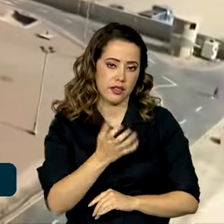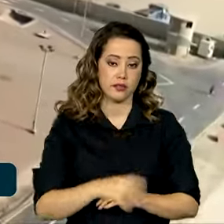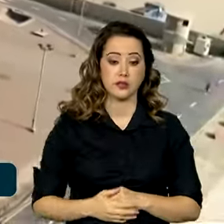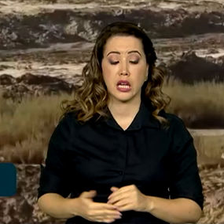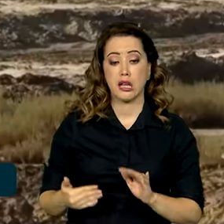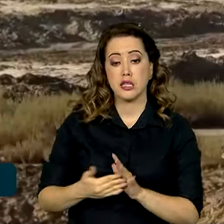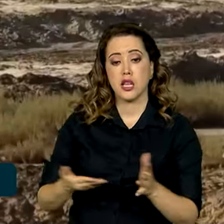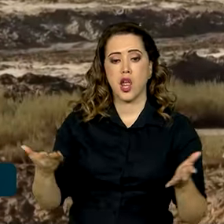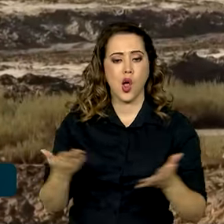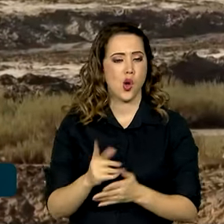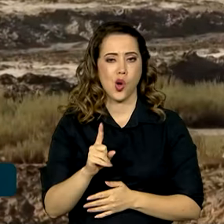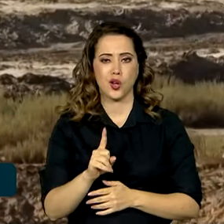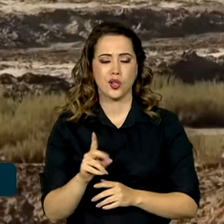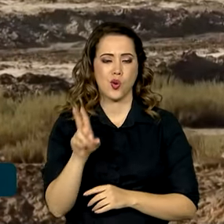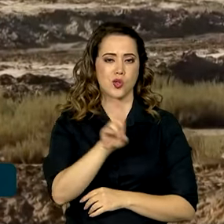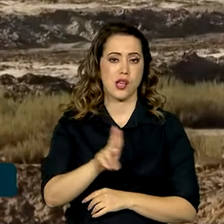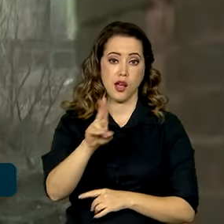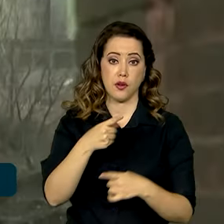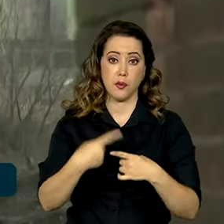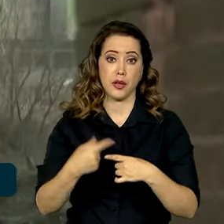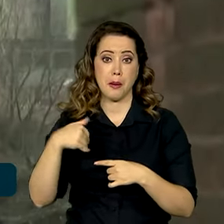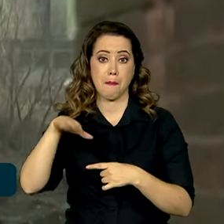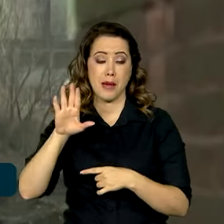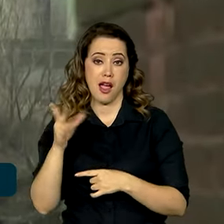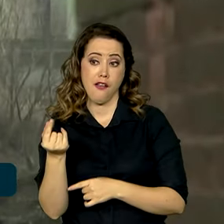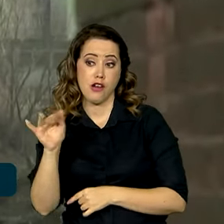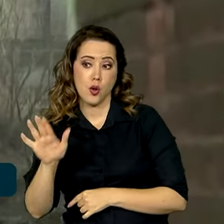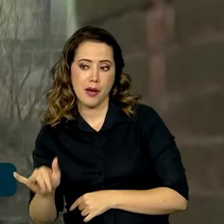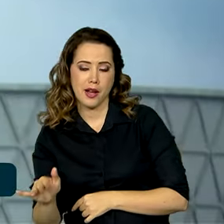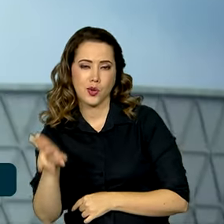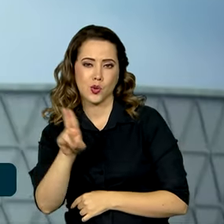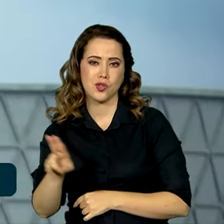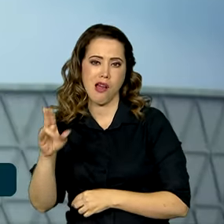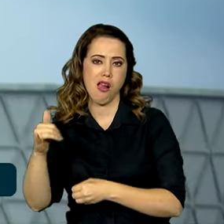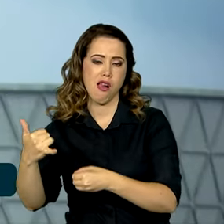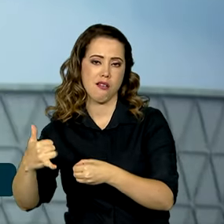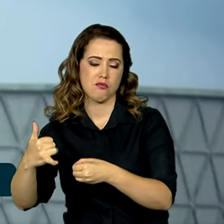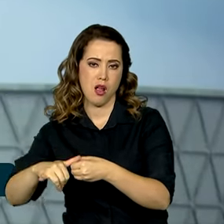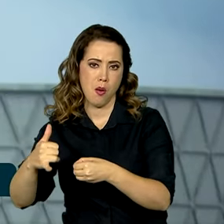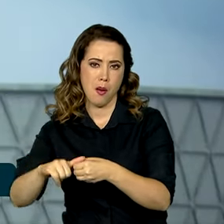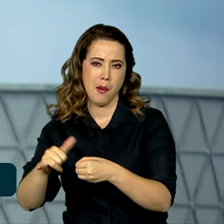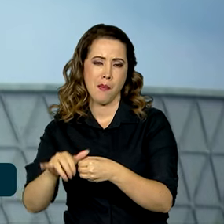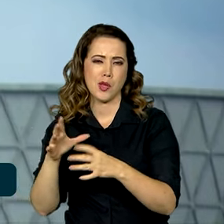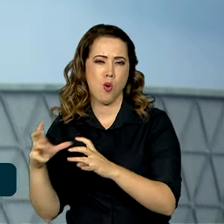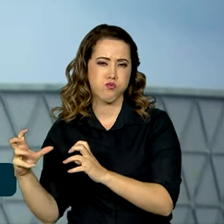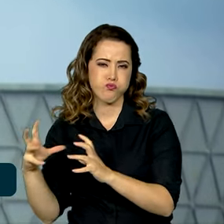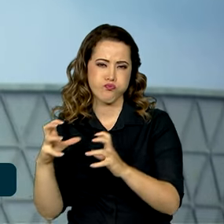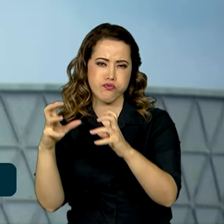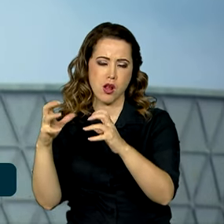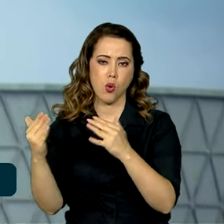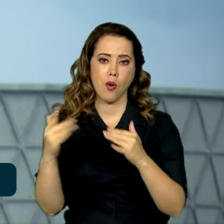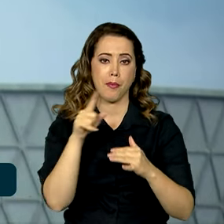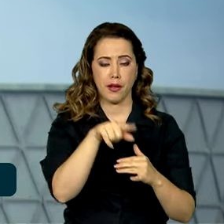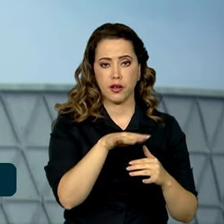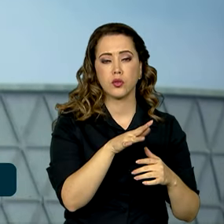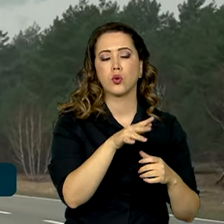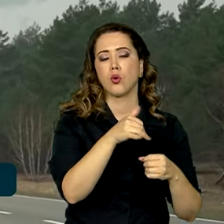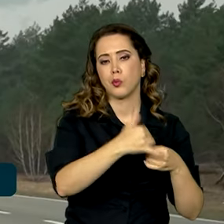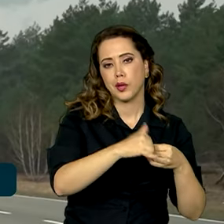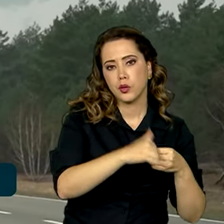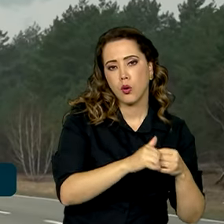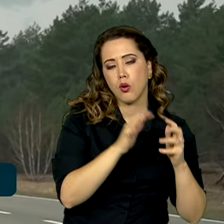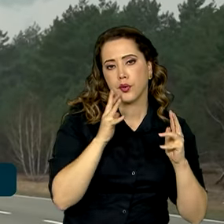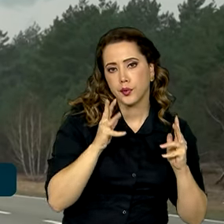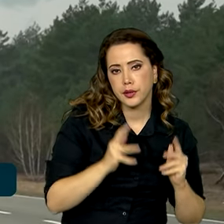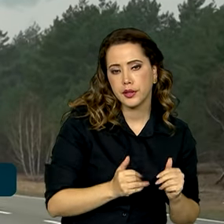era feito porque era mais barato produzir de uma maneira suja e poluente. Algo que exemplifica a atitude do ser humano na Terra